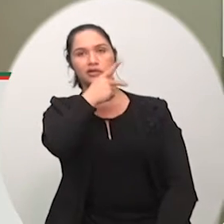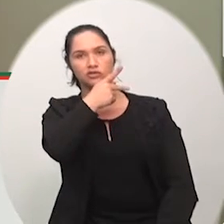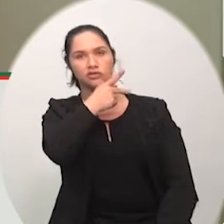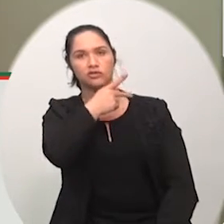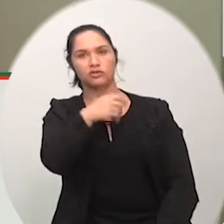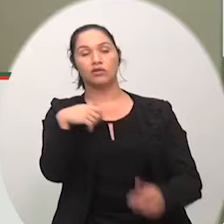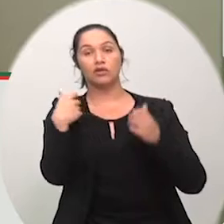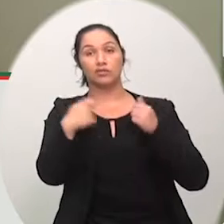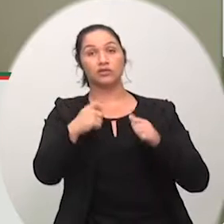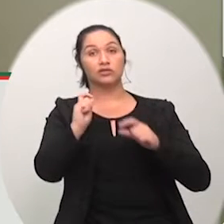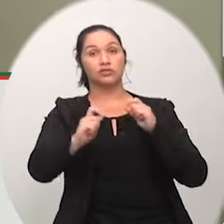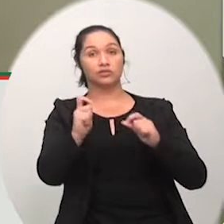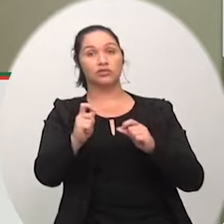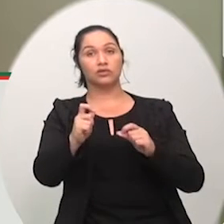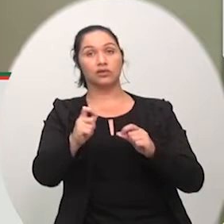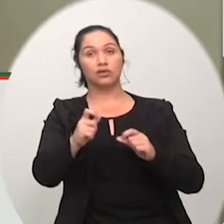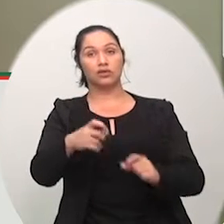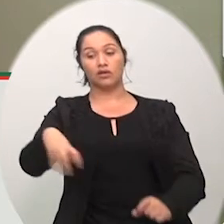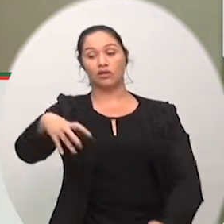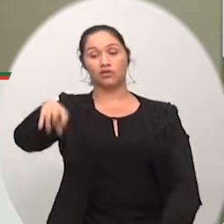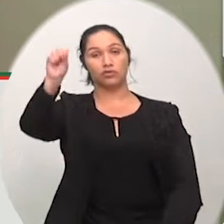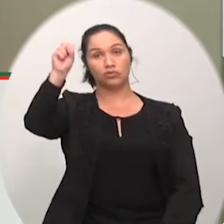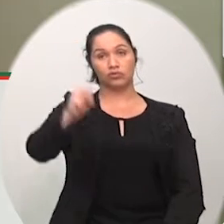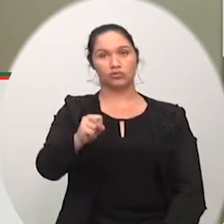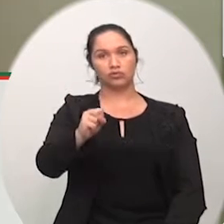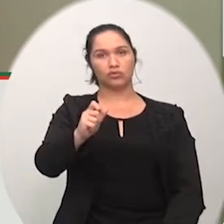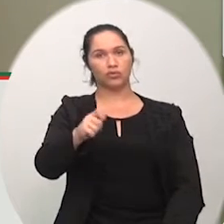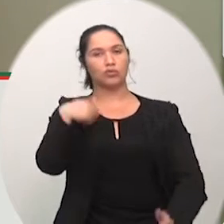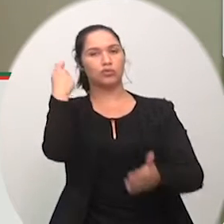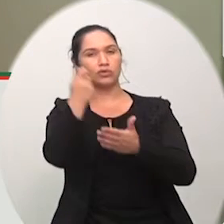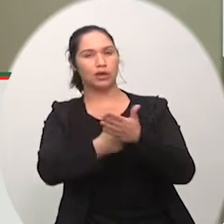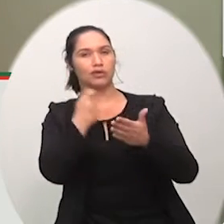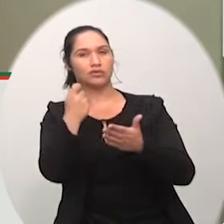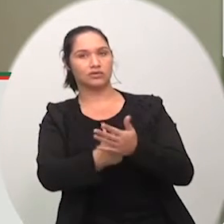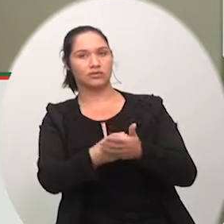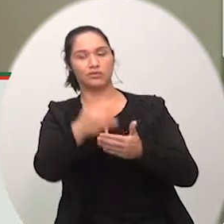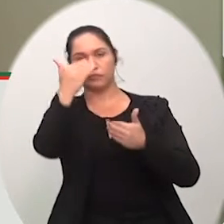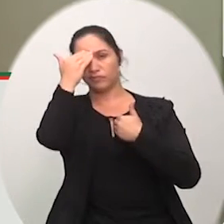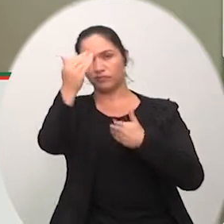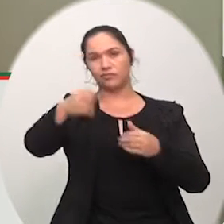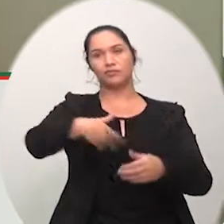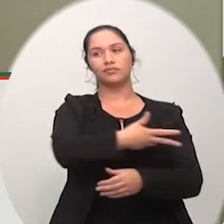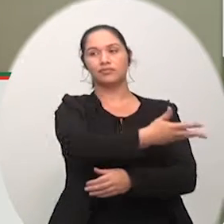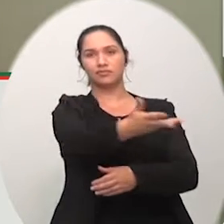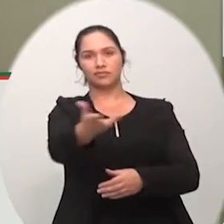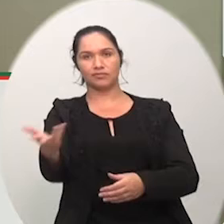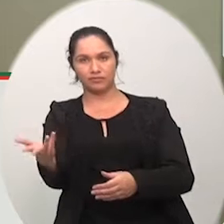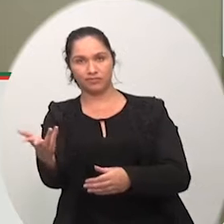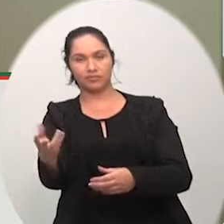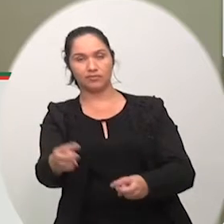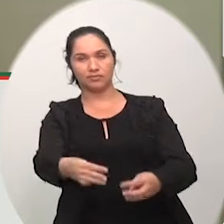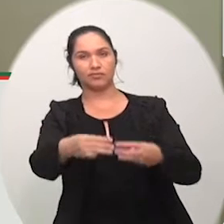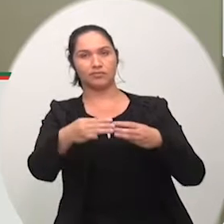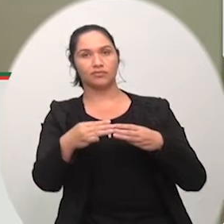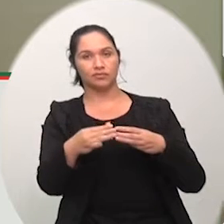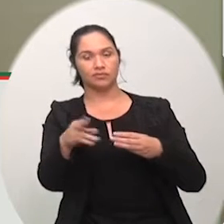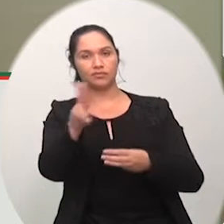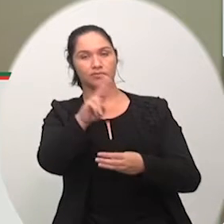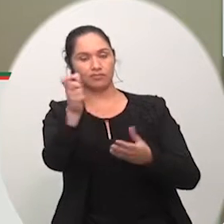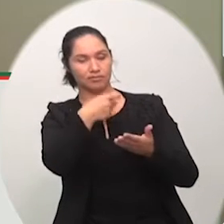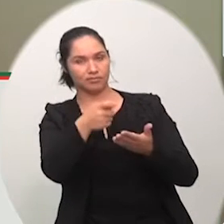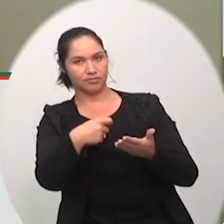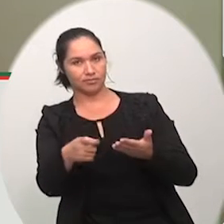é isso que é importante então mais uma vez muito obrigado a todos por assinar essa moção de repúdio e